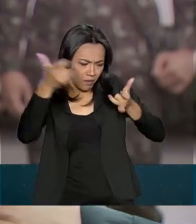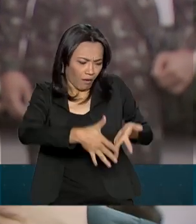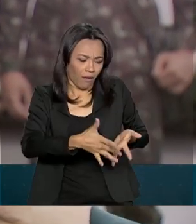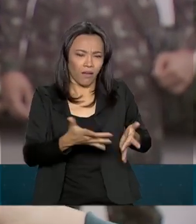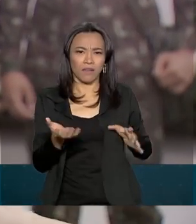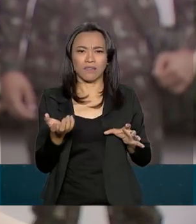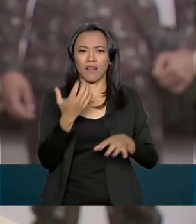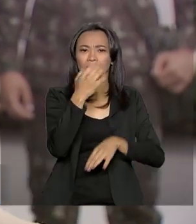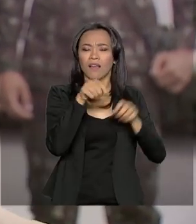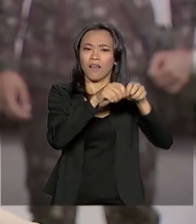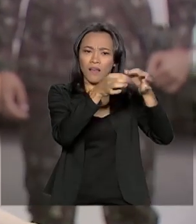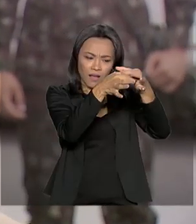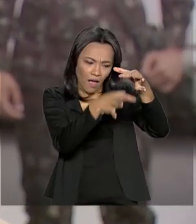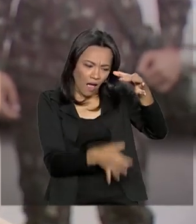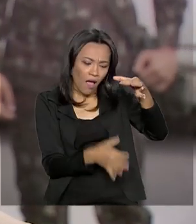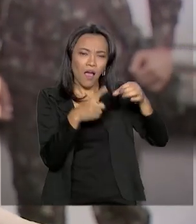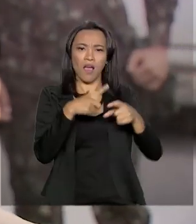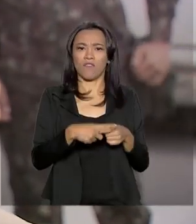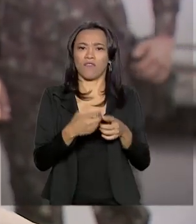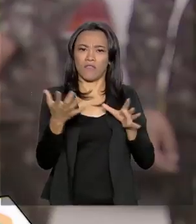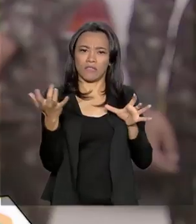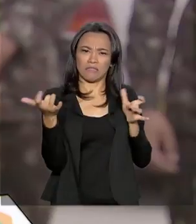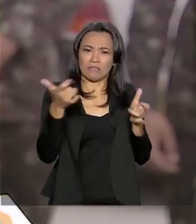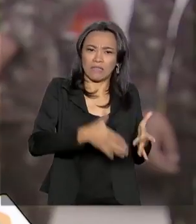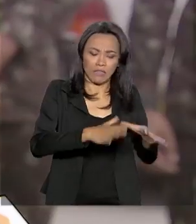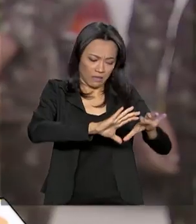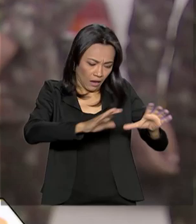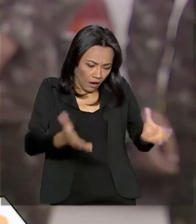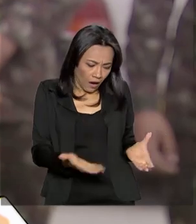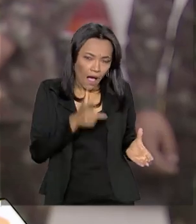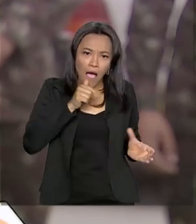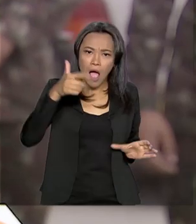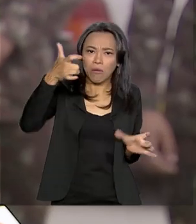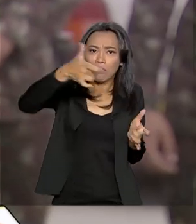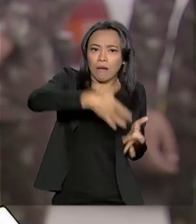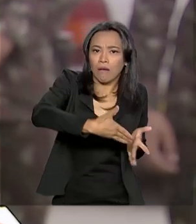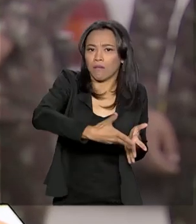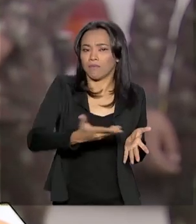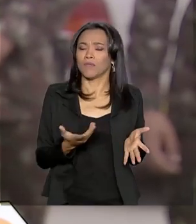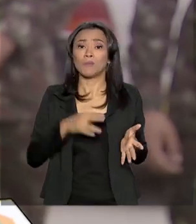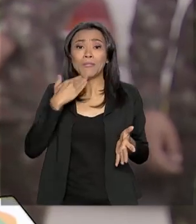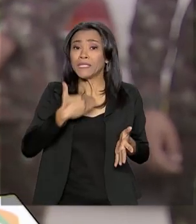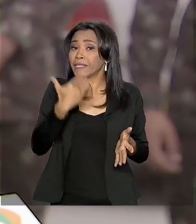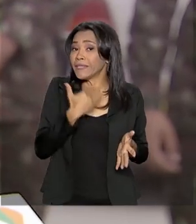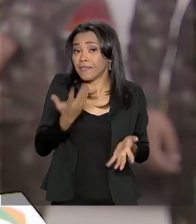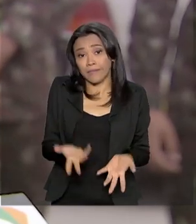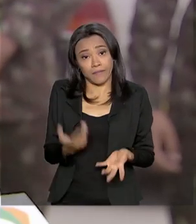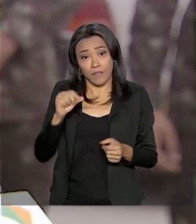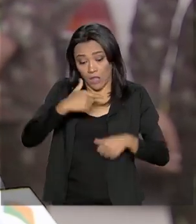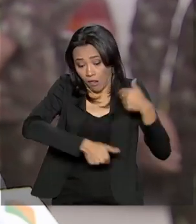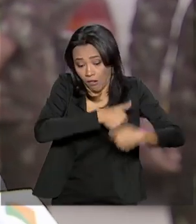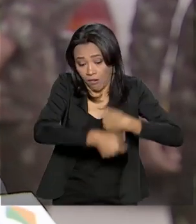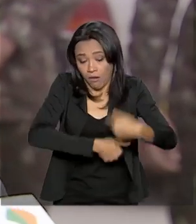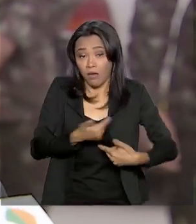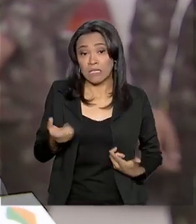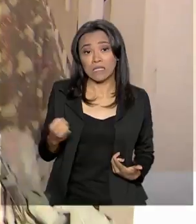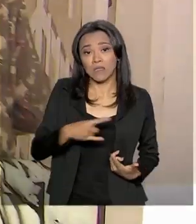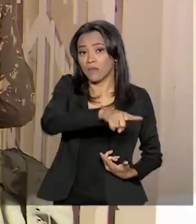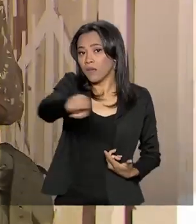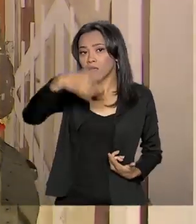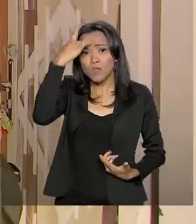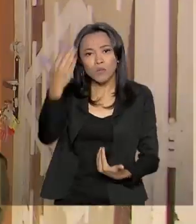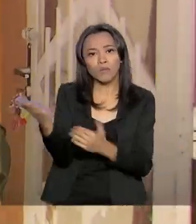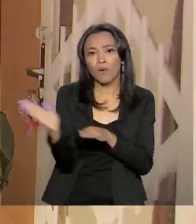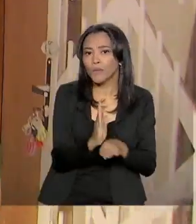lata, de garrafa, sabe, com água, com foco. Não adianta a gente fazer todo esse trabalho se a própria população não cuidar.